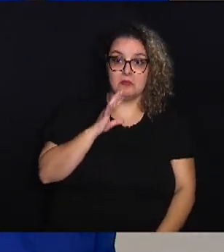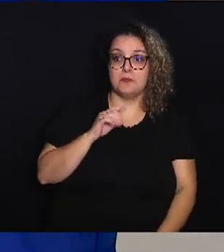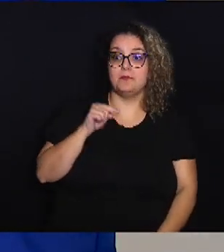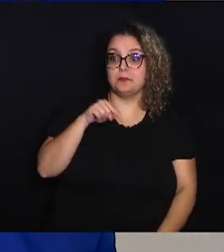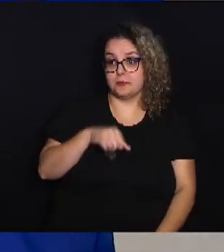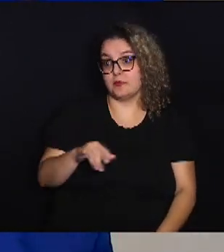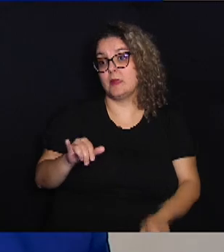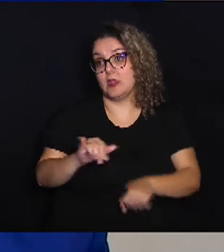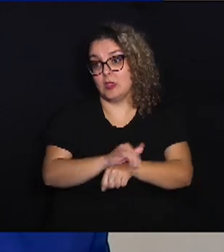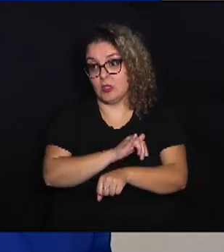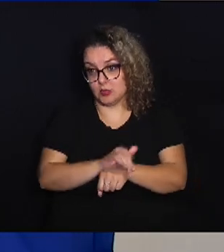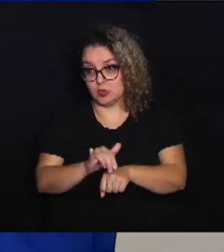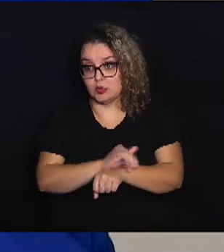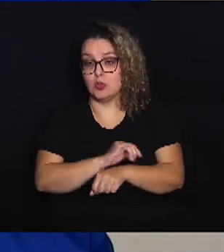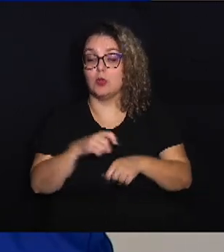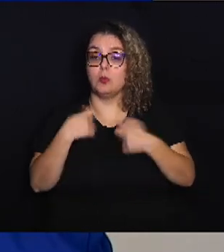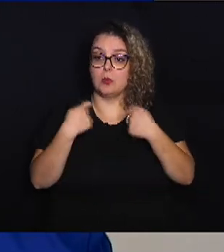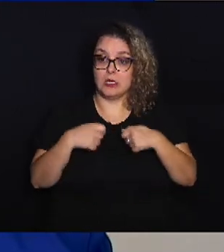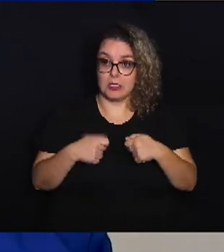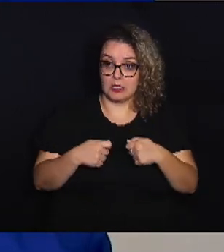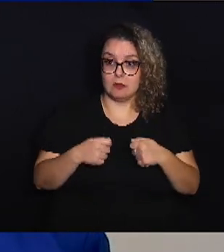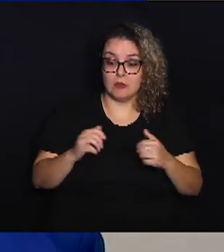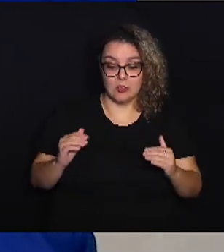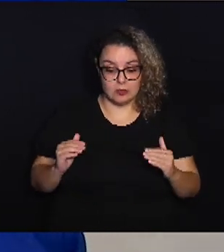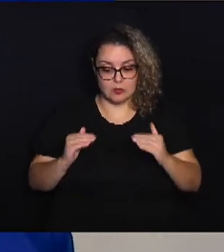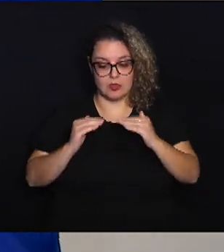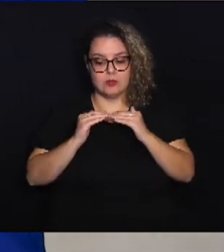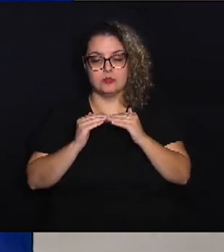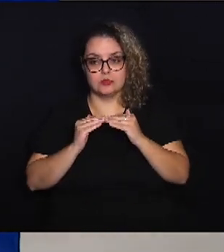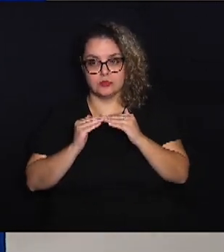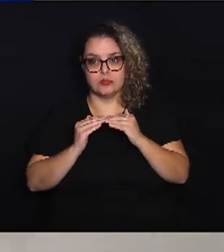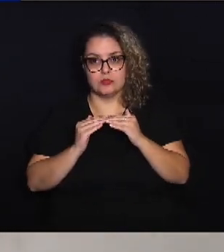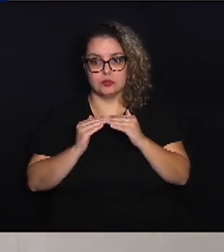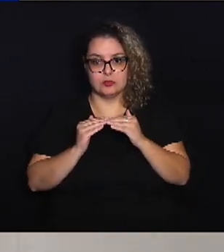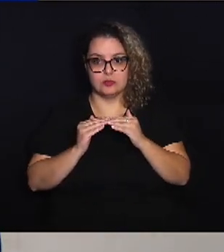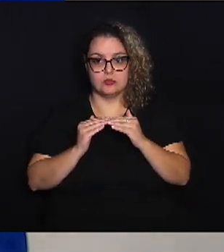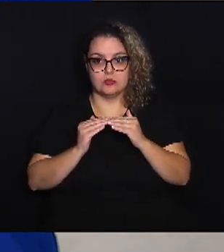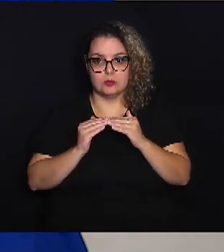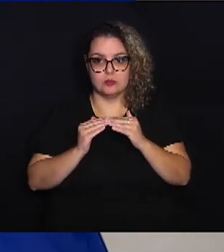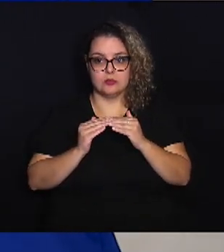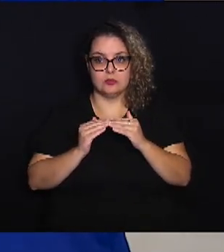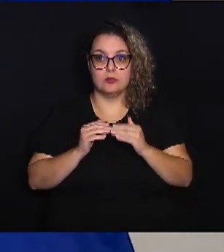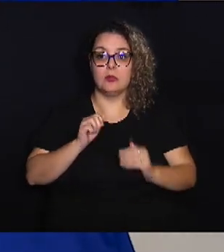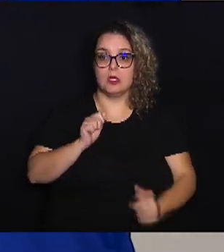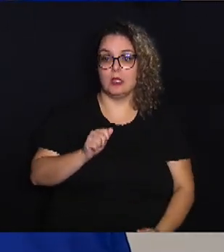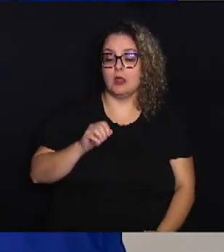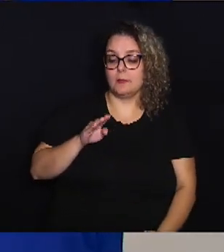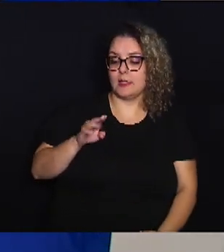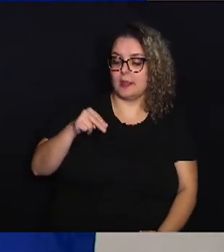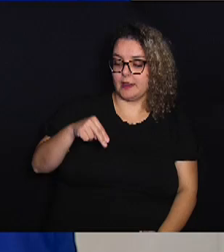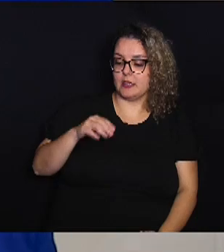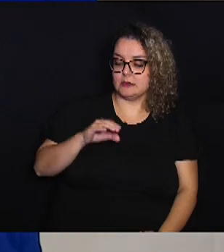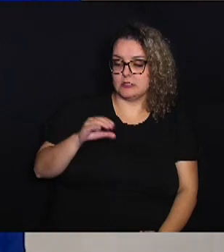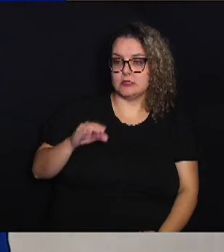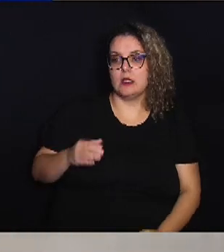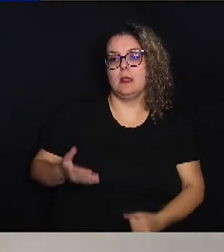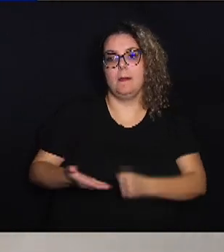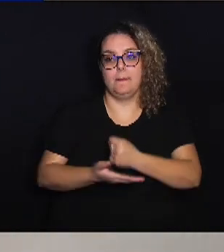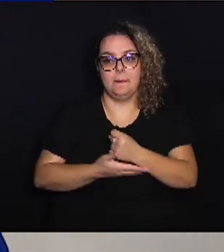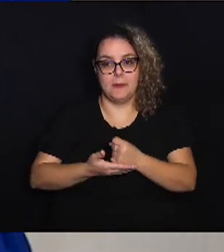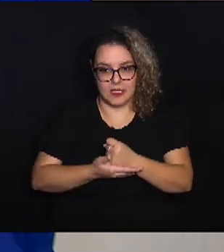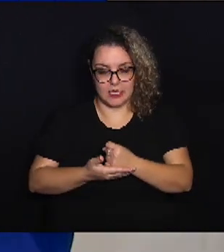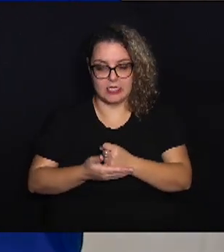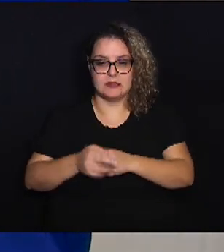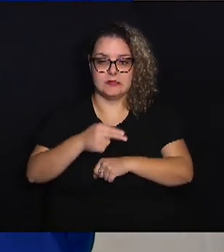estratégias, elas precisam ser alinhadas à BNCC, que é a Base Nacional